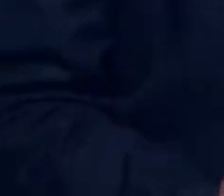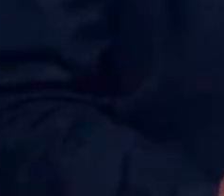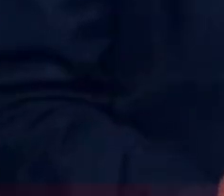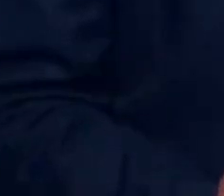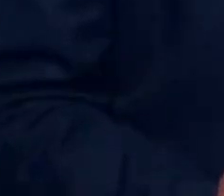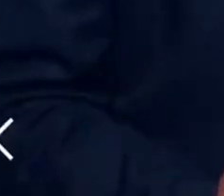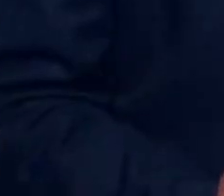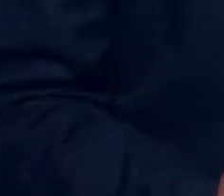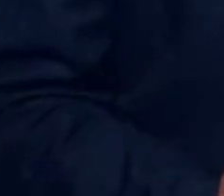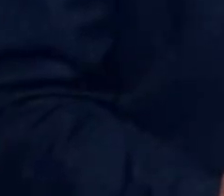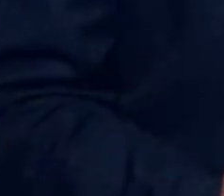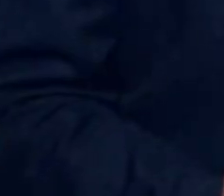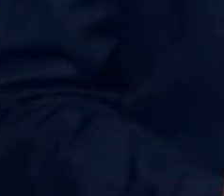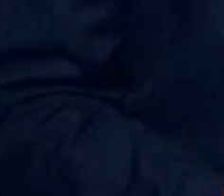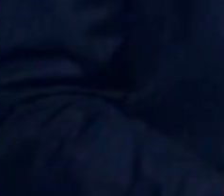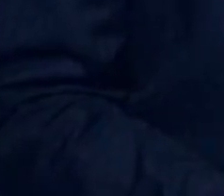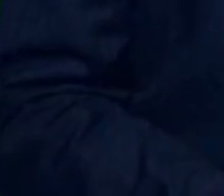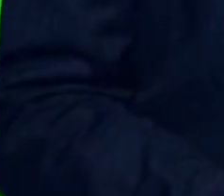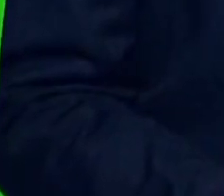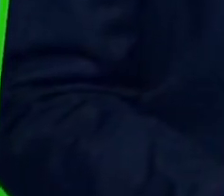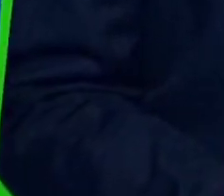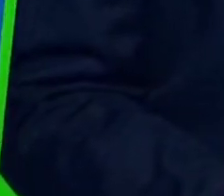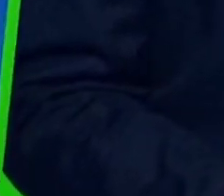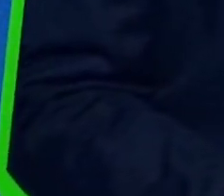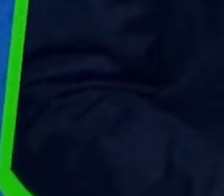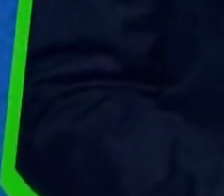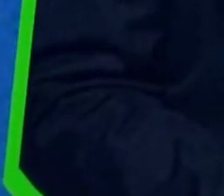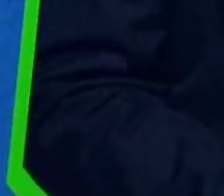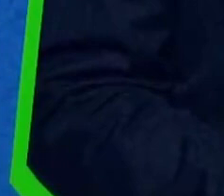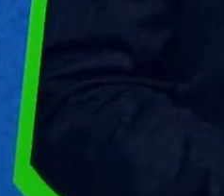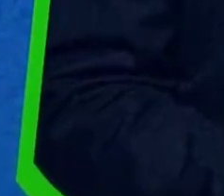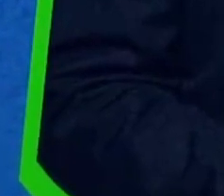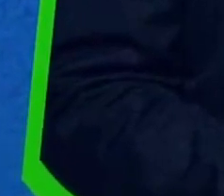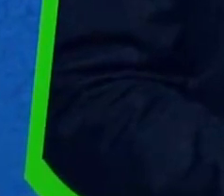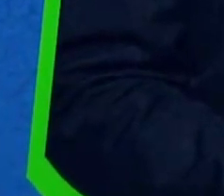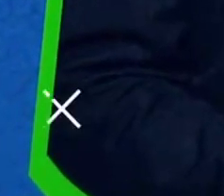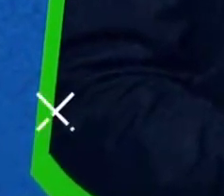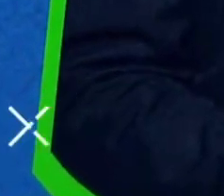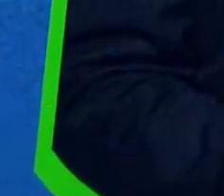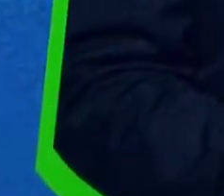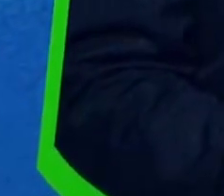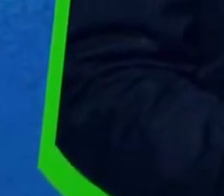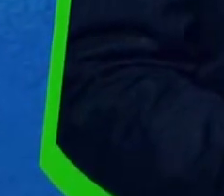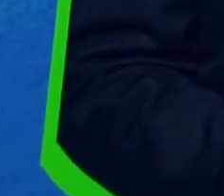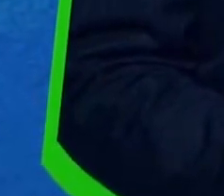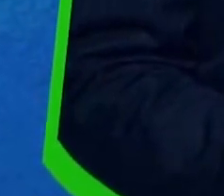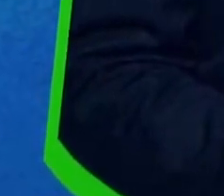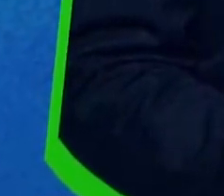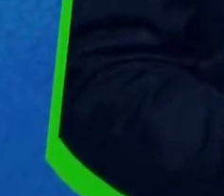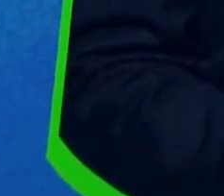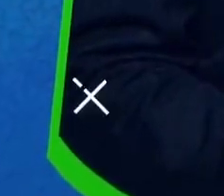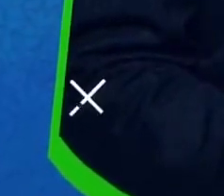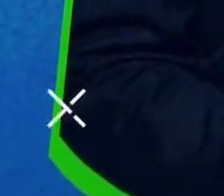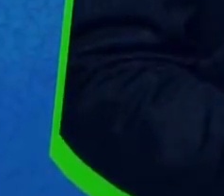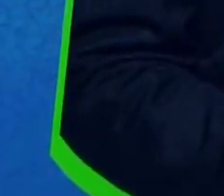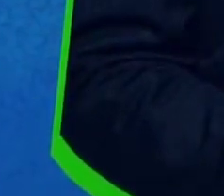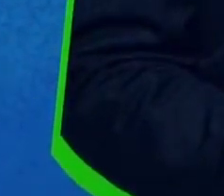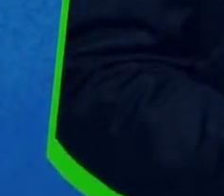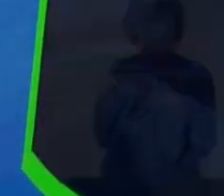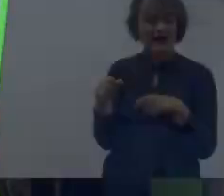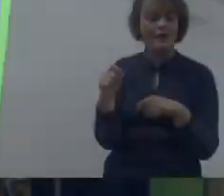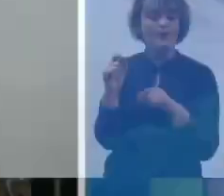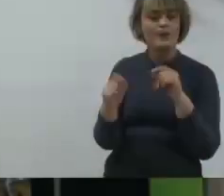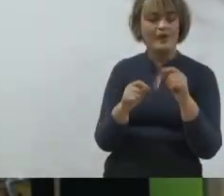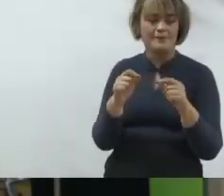Professor Alexandre, queria dar as boas-vindas a você. Eu queria saber o que os nossos pré-candidatos, que as nossas pré-candidatas podem esperar